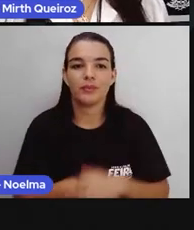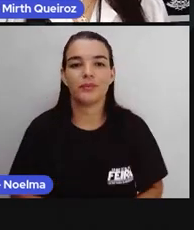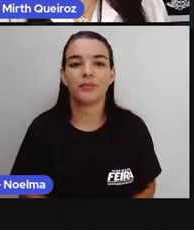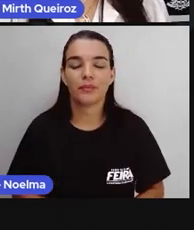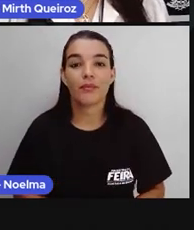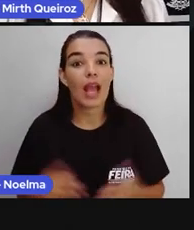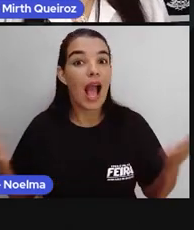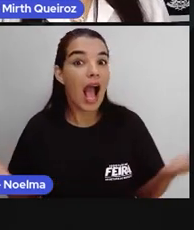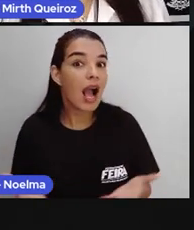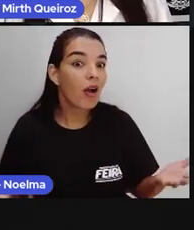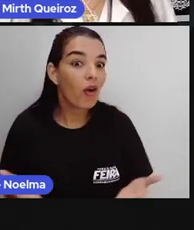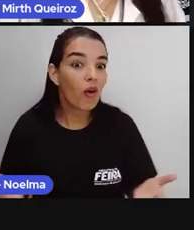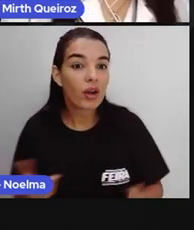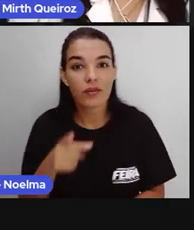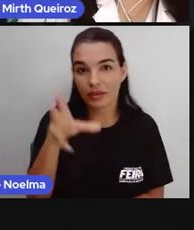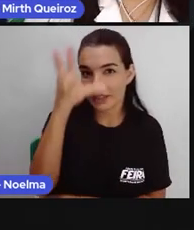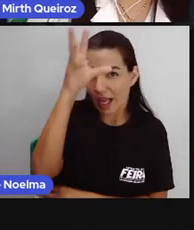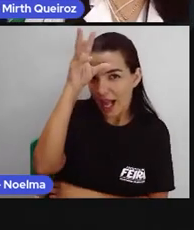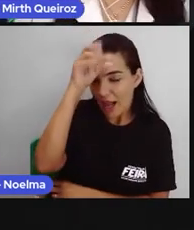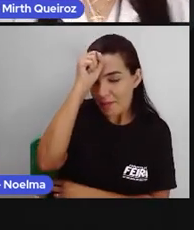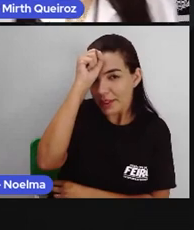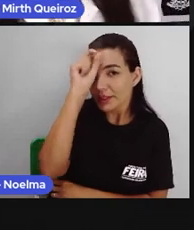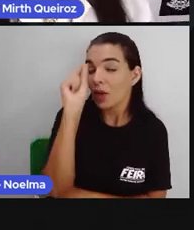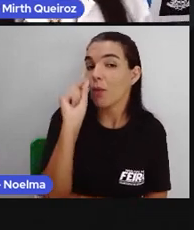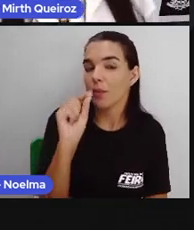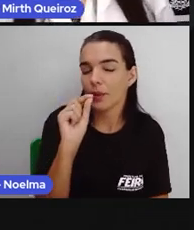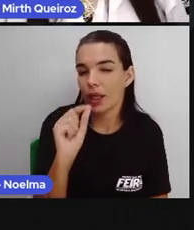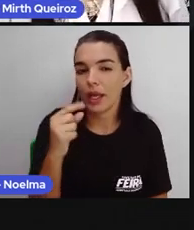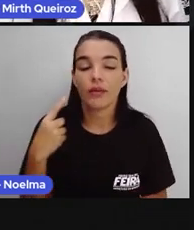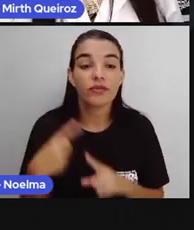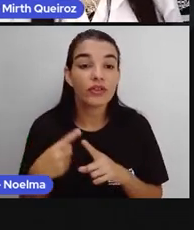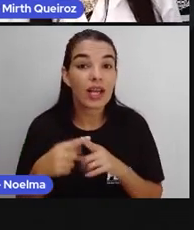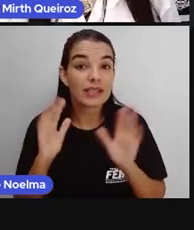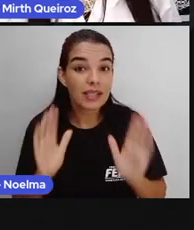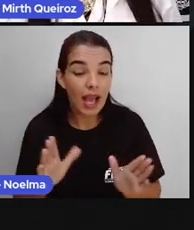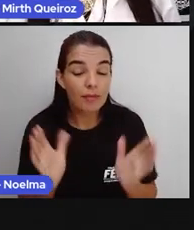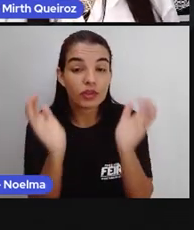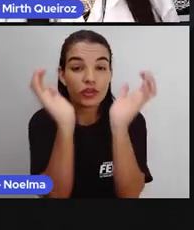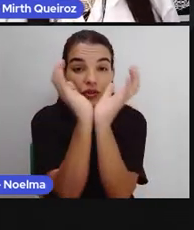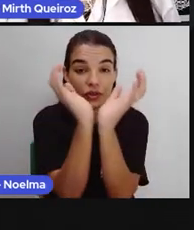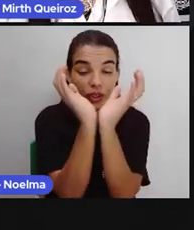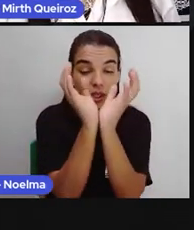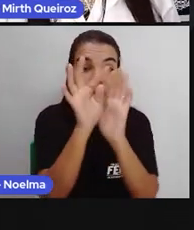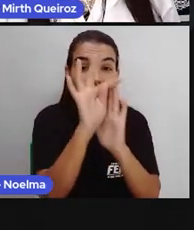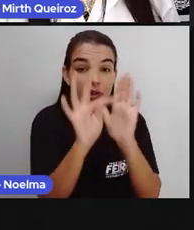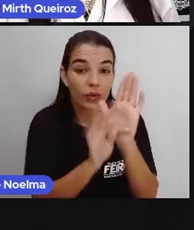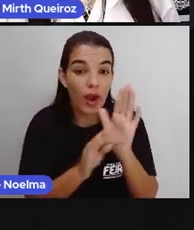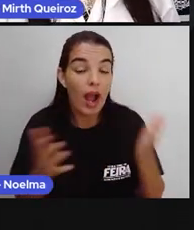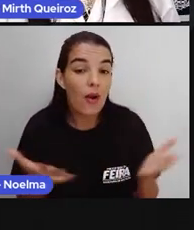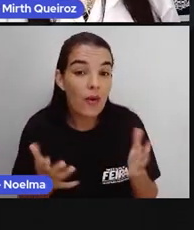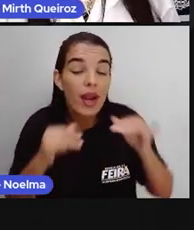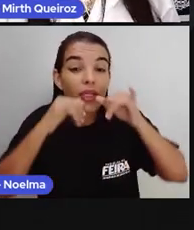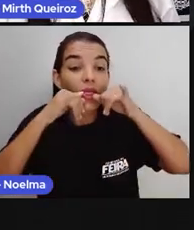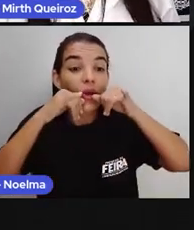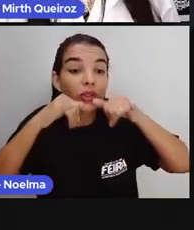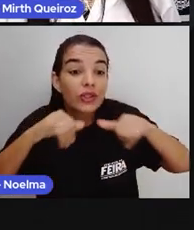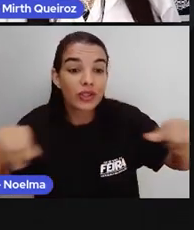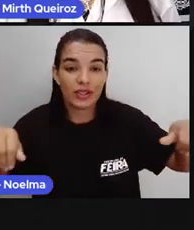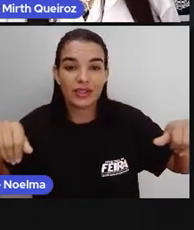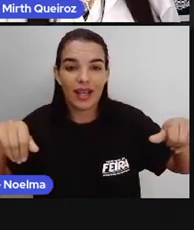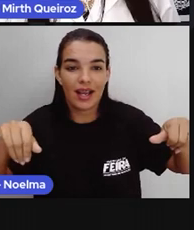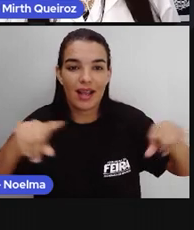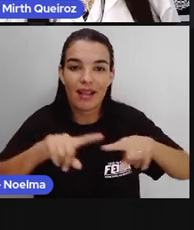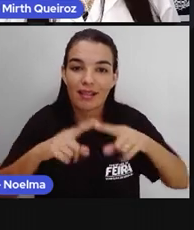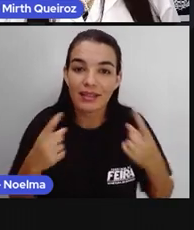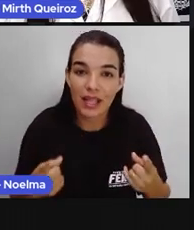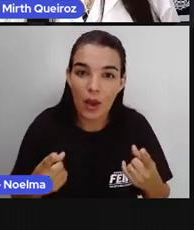E a notícia? Agora que vocês já sabem o que são gêneros textuais, nós vamos aprender sobre a notícia. E